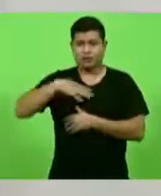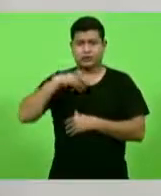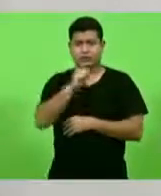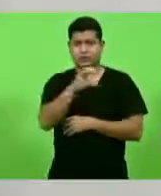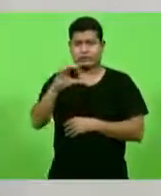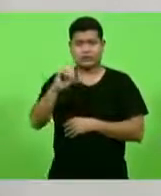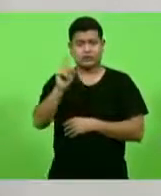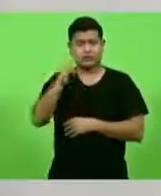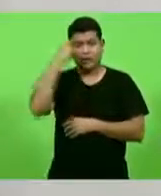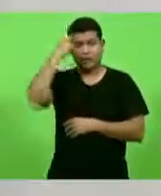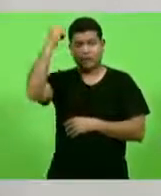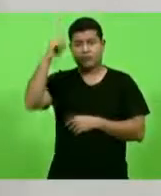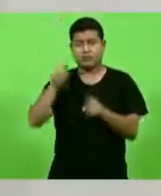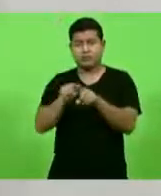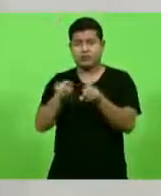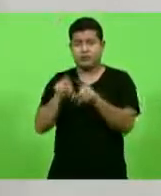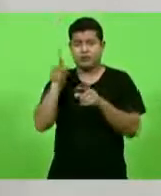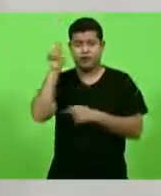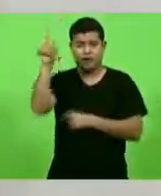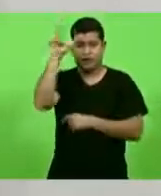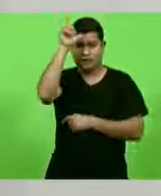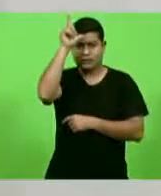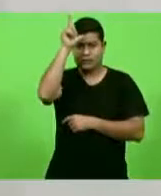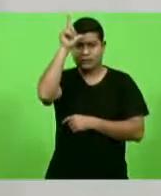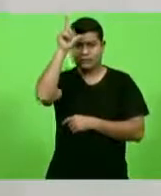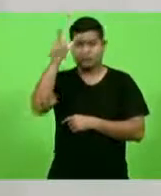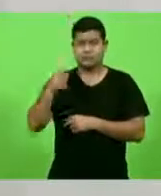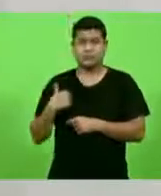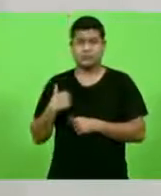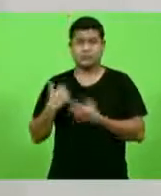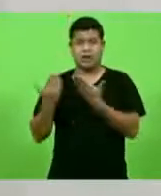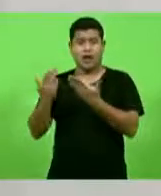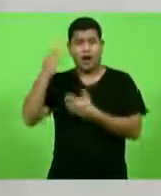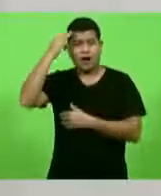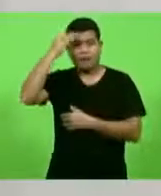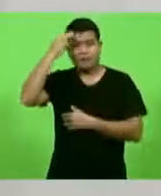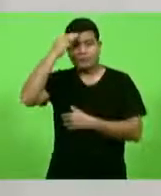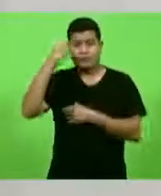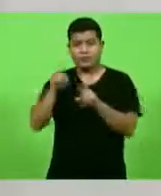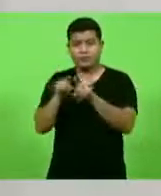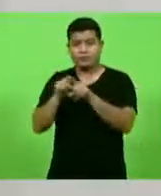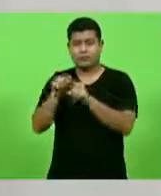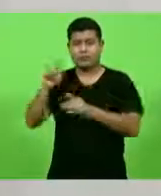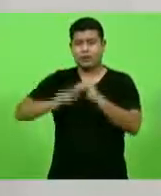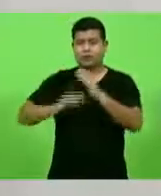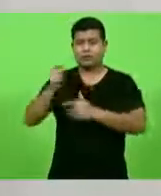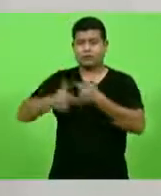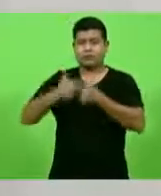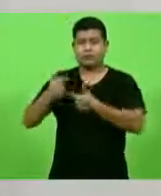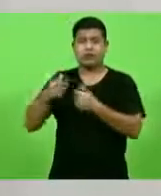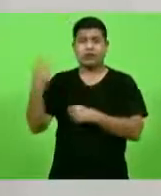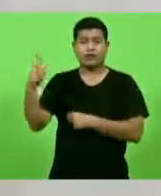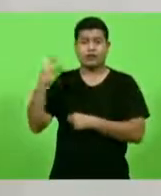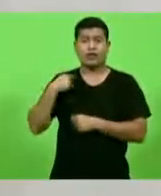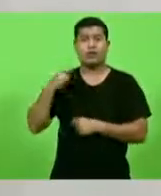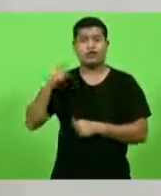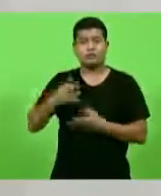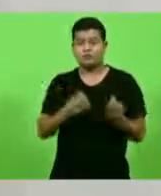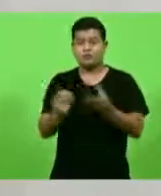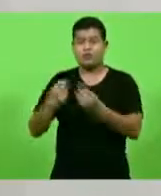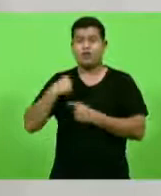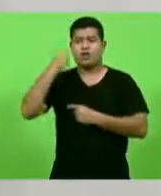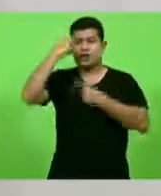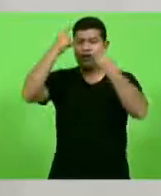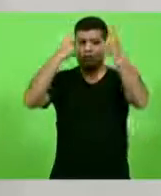lembrado na Alemanha, onde a memória e os feitos de Fritz Müller também é mantida viva. Quero aproveitar